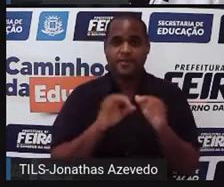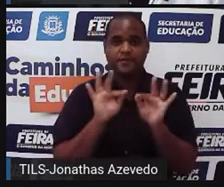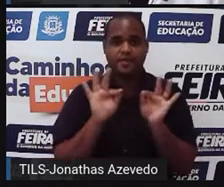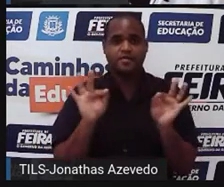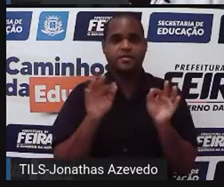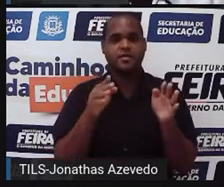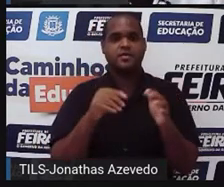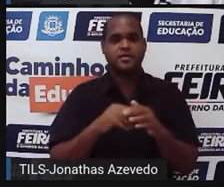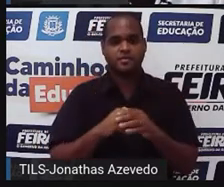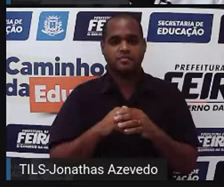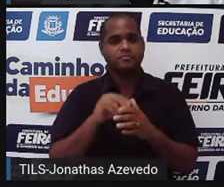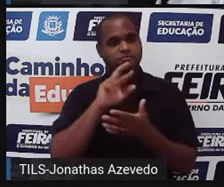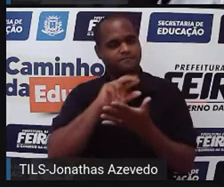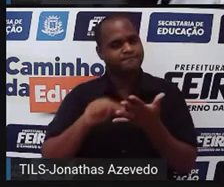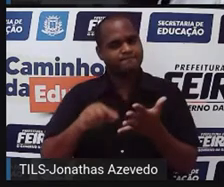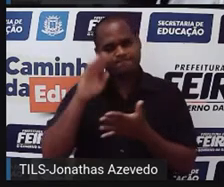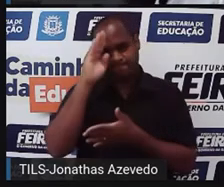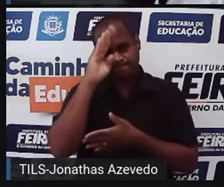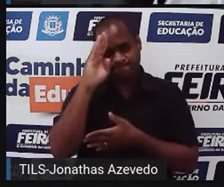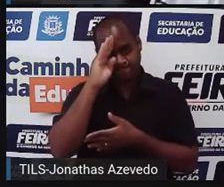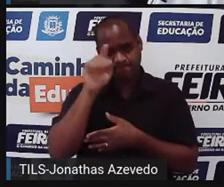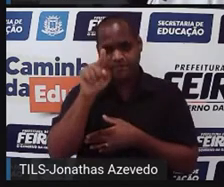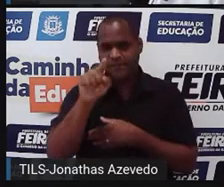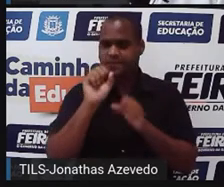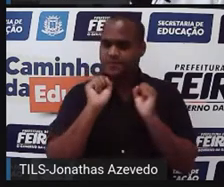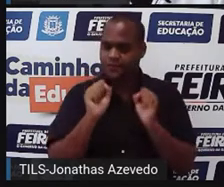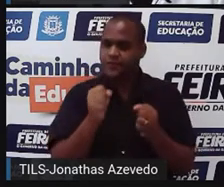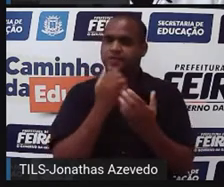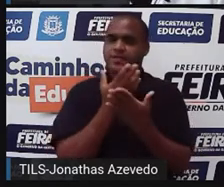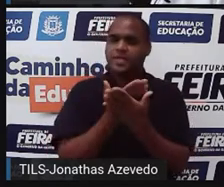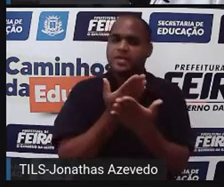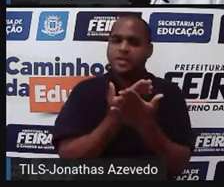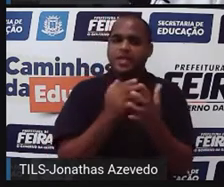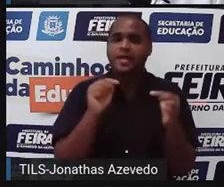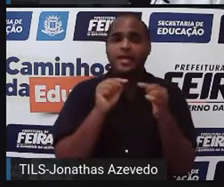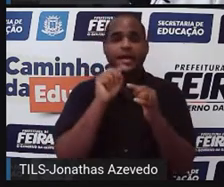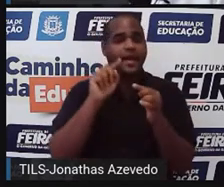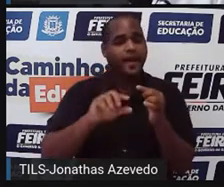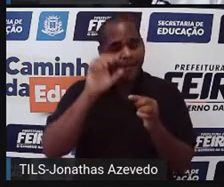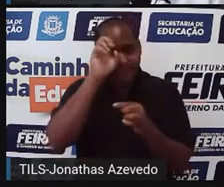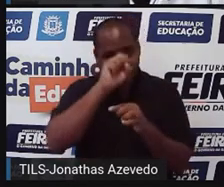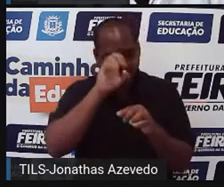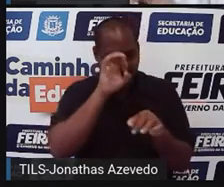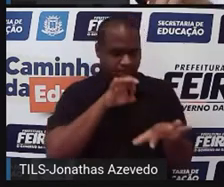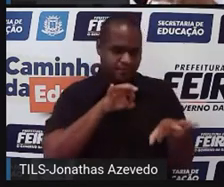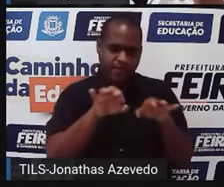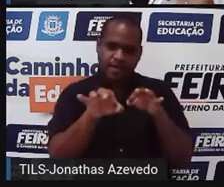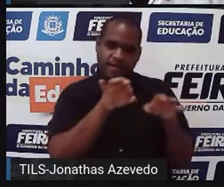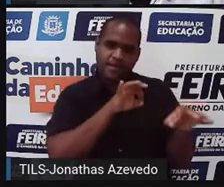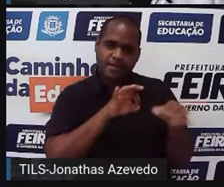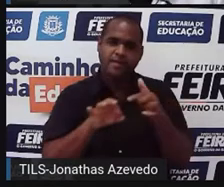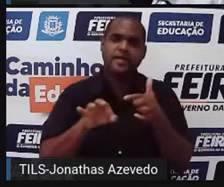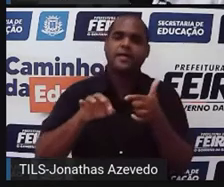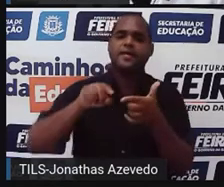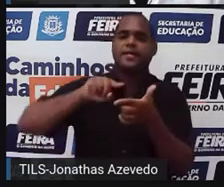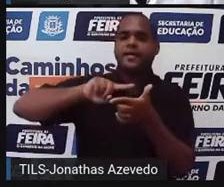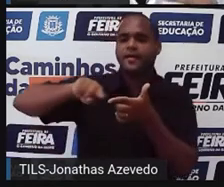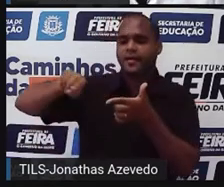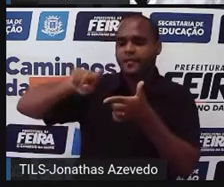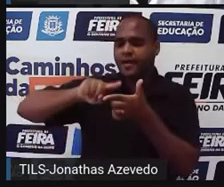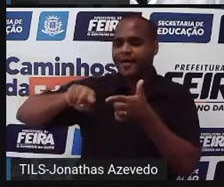a seguinte, a razão principal de se estudar matemática é para aprender